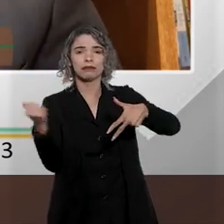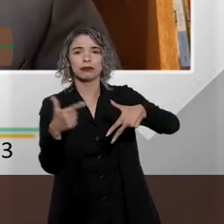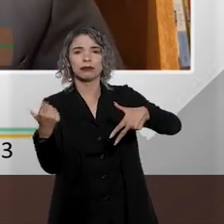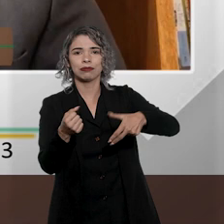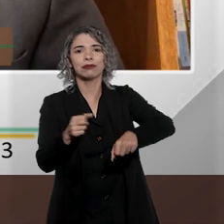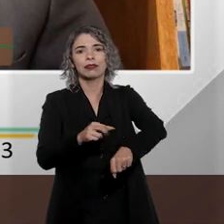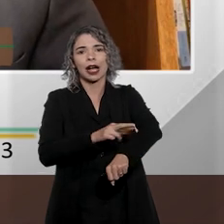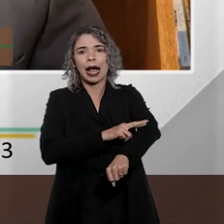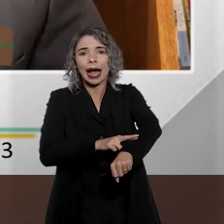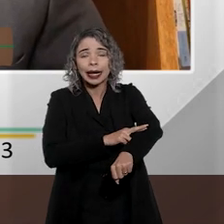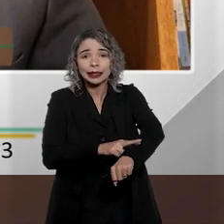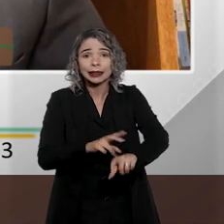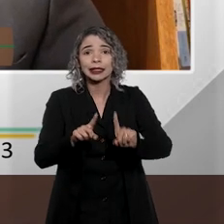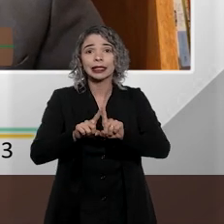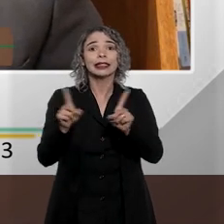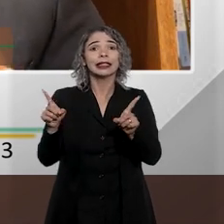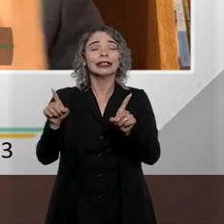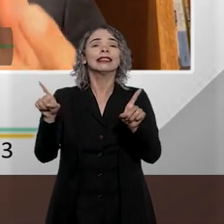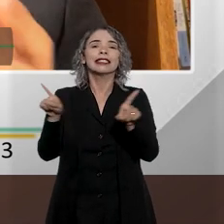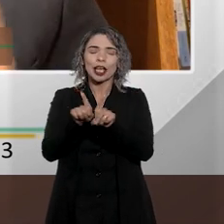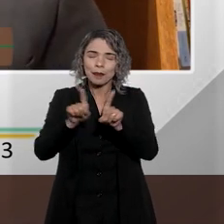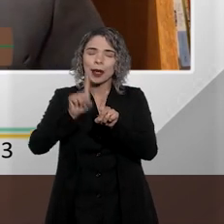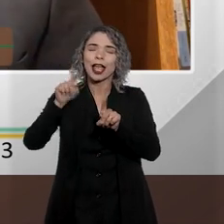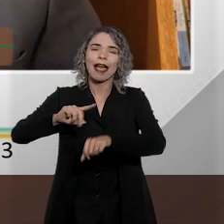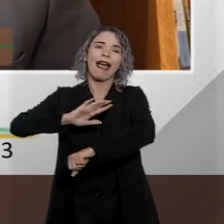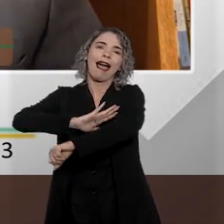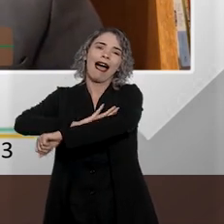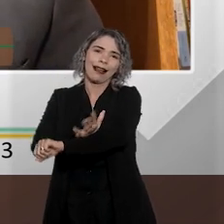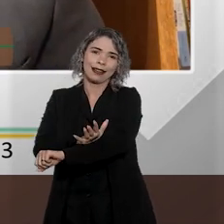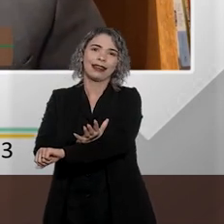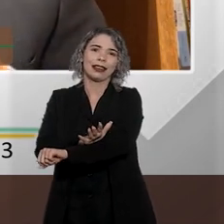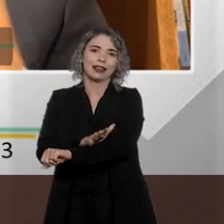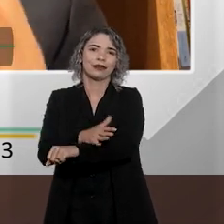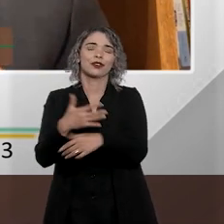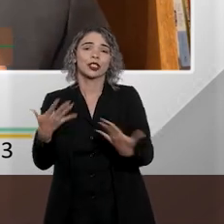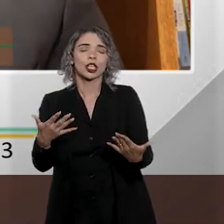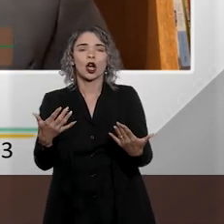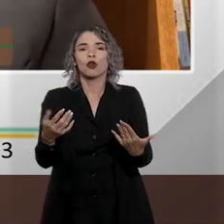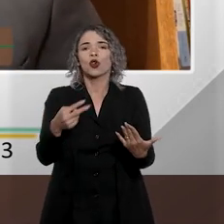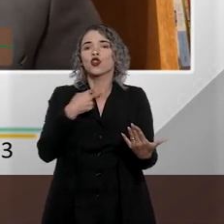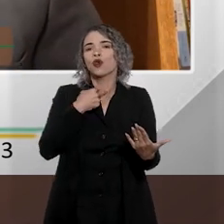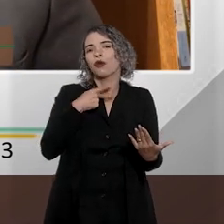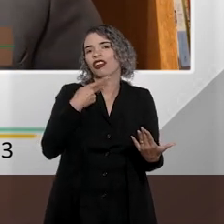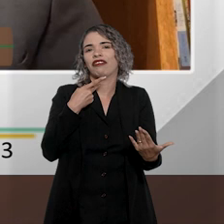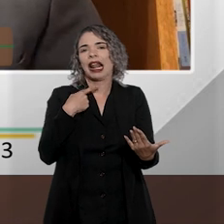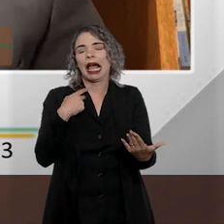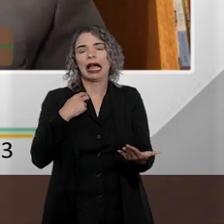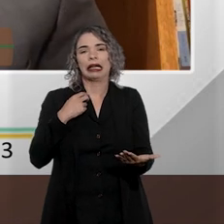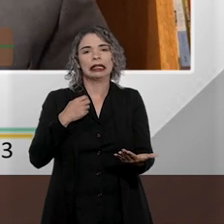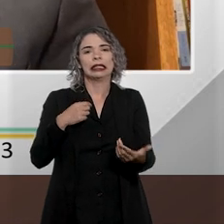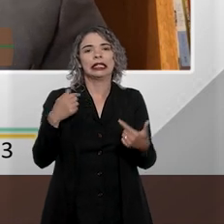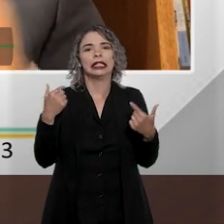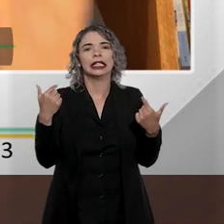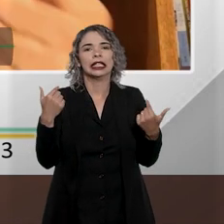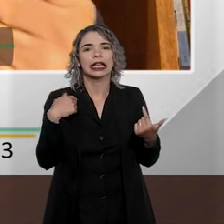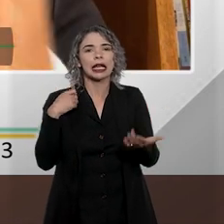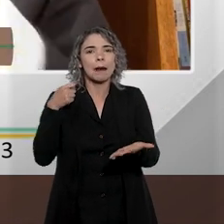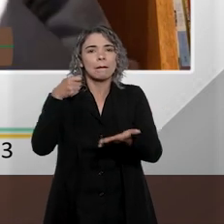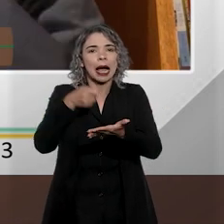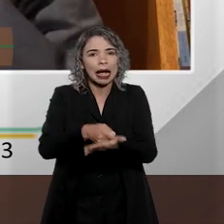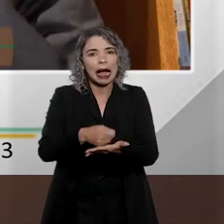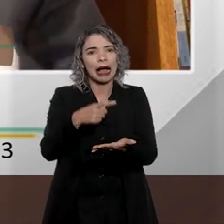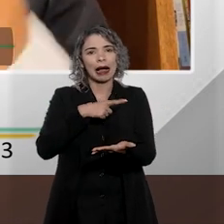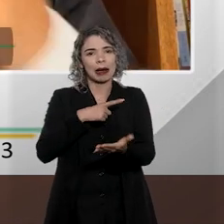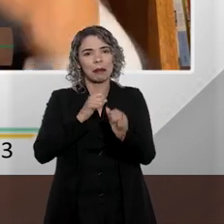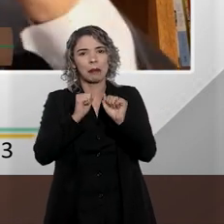que não é racismo, ninguém mais pode dizer que não é imprescritível, que não é inafiançável, agora está expresso e por isso,